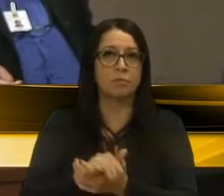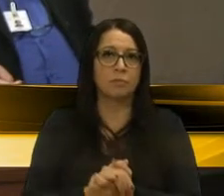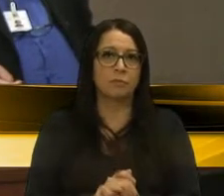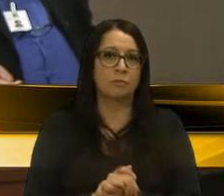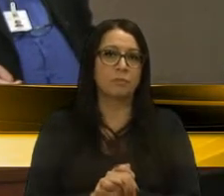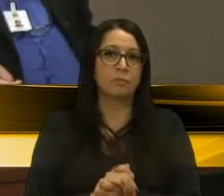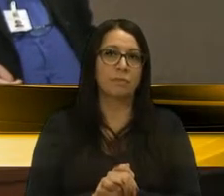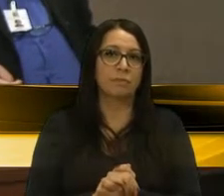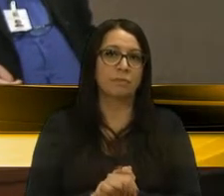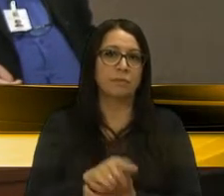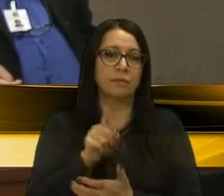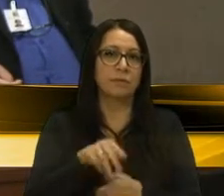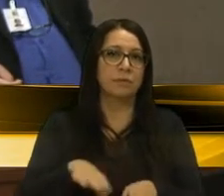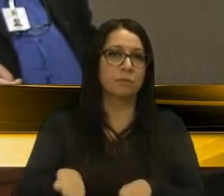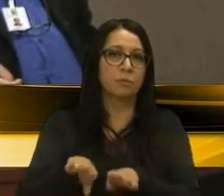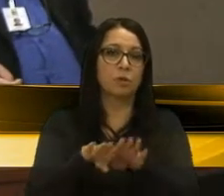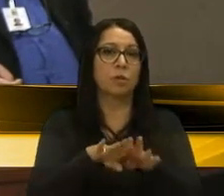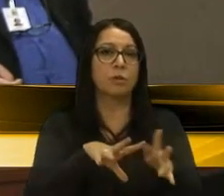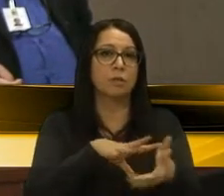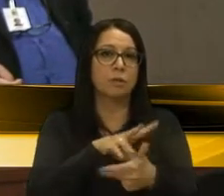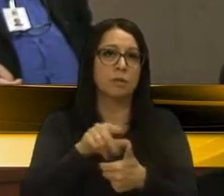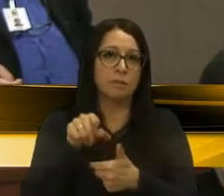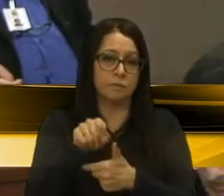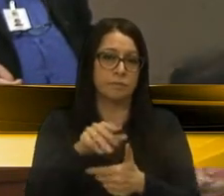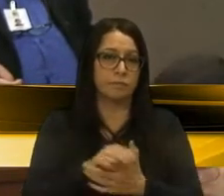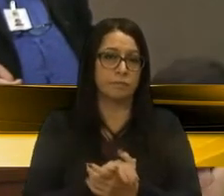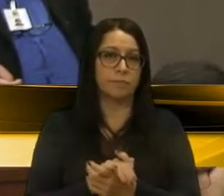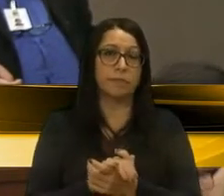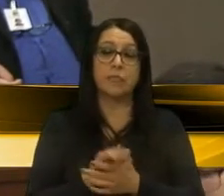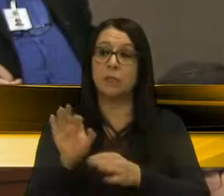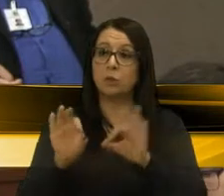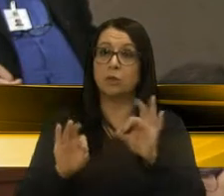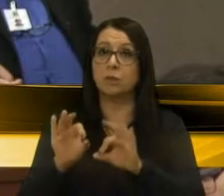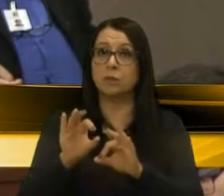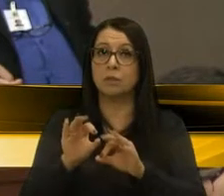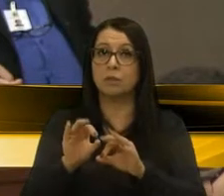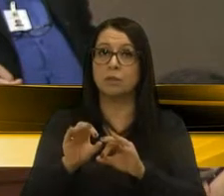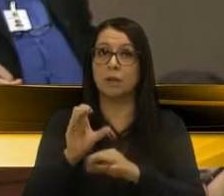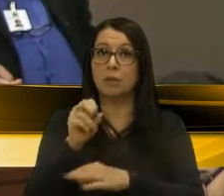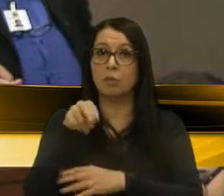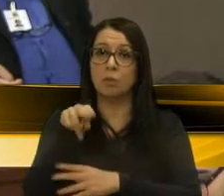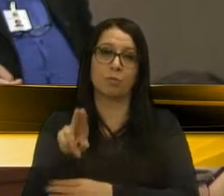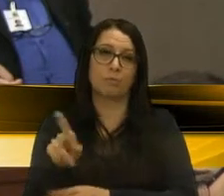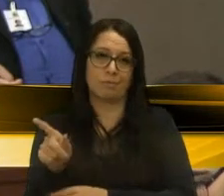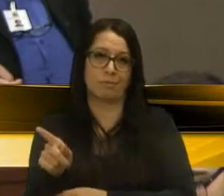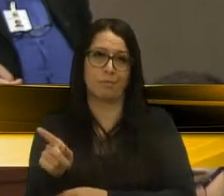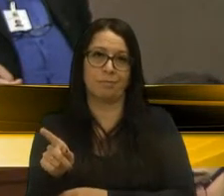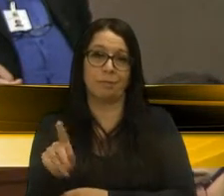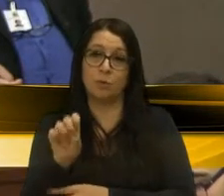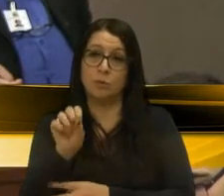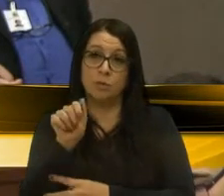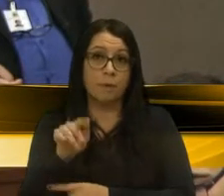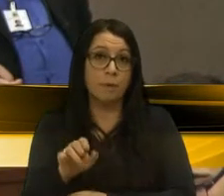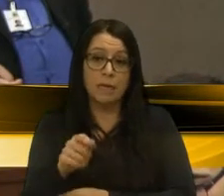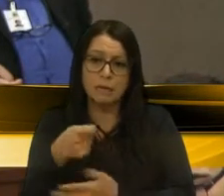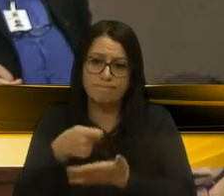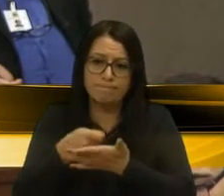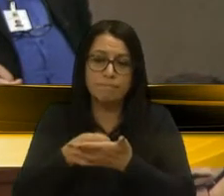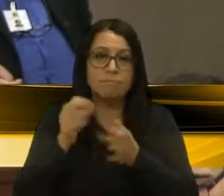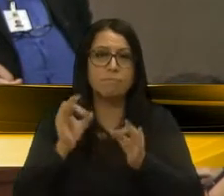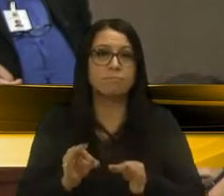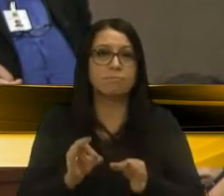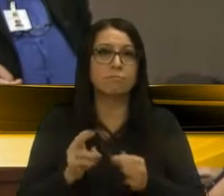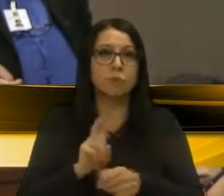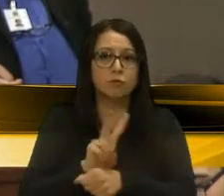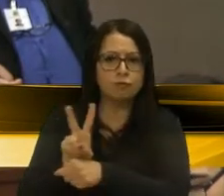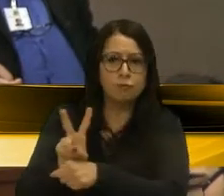são padrões mundiais da Organização Mundial de Saúde. O Samai é rigorosamente